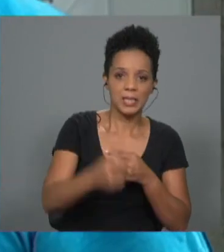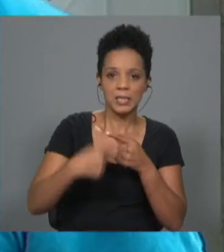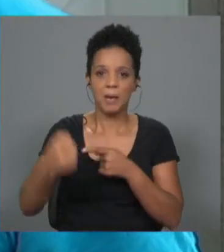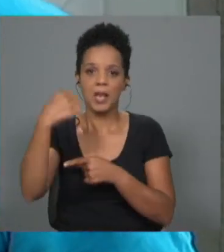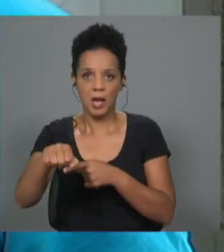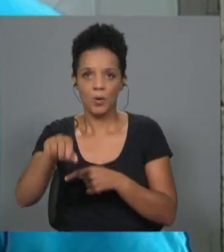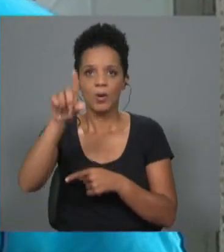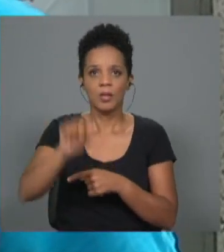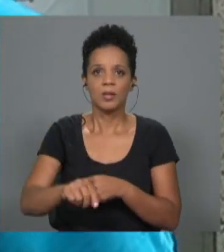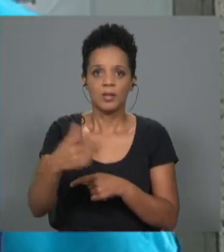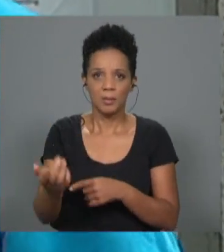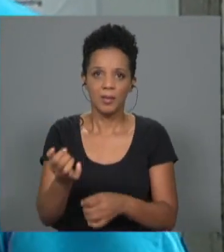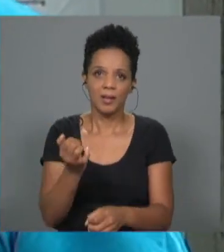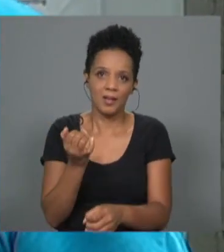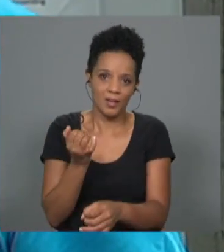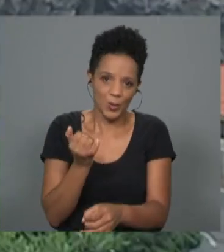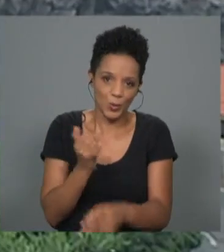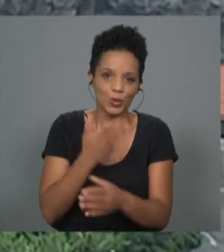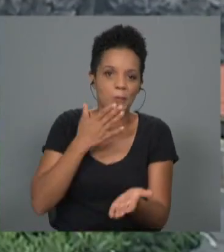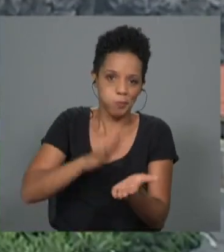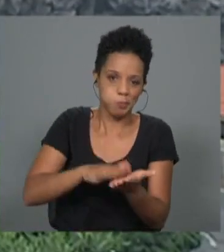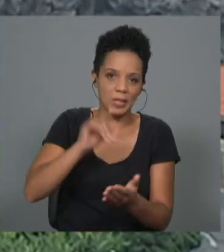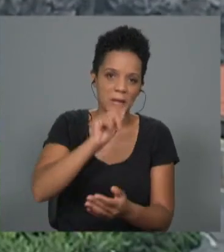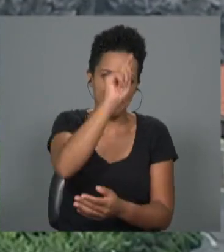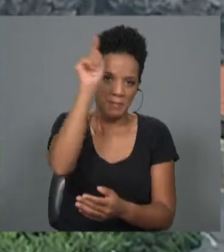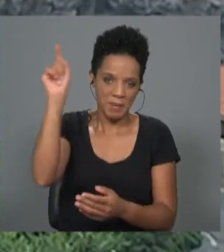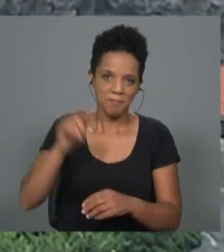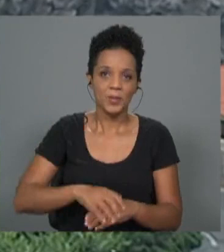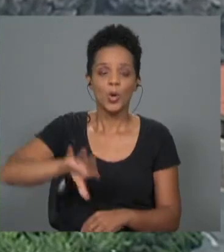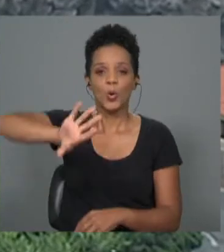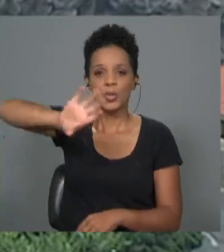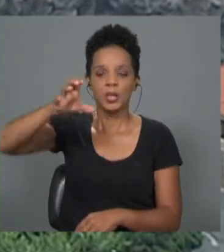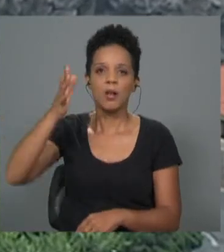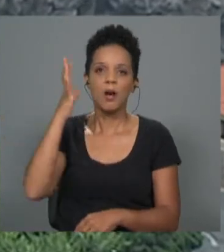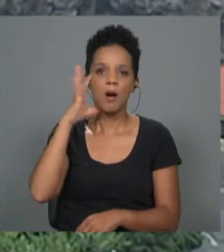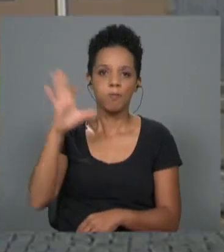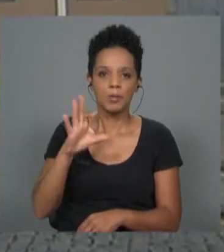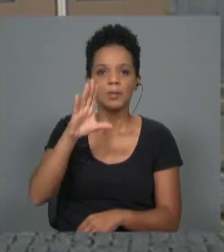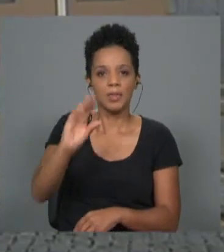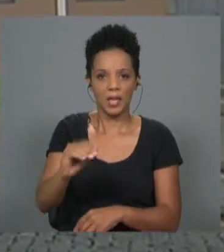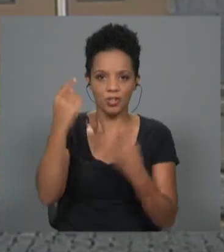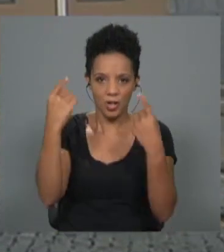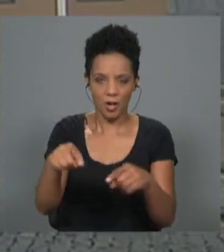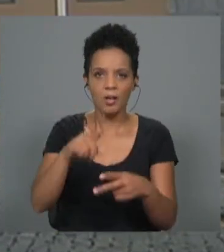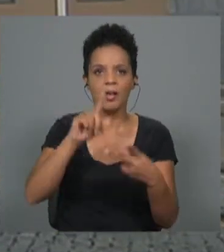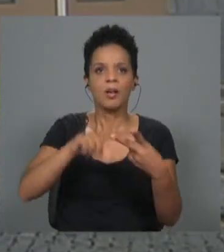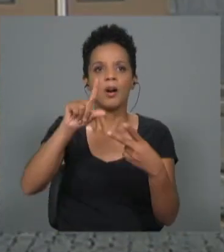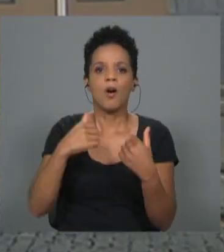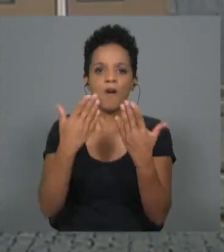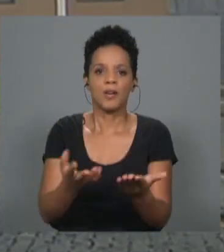também fazem visitas nos outros restaurantes. O concelho conta com 10 alojamentos turísticos e tem uma oferta de